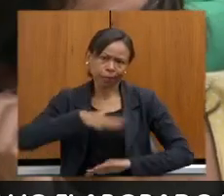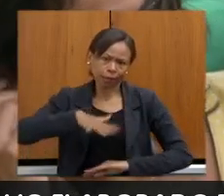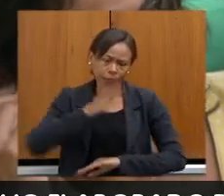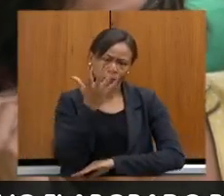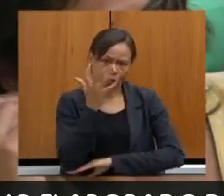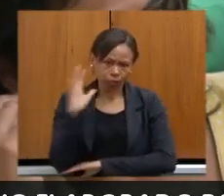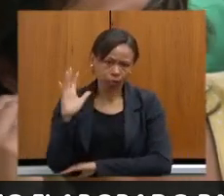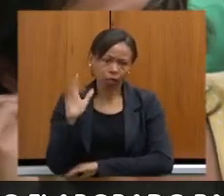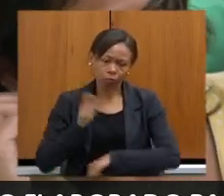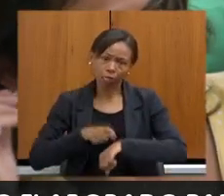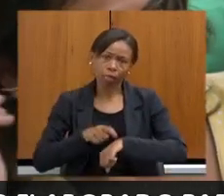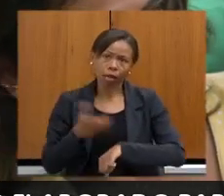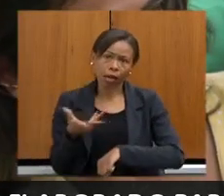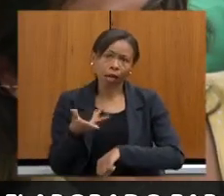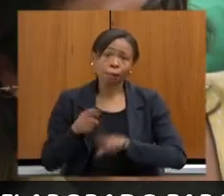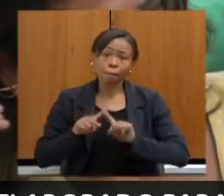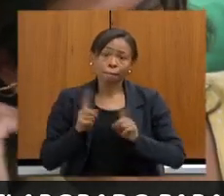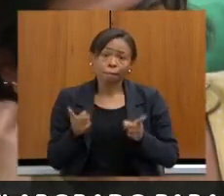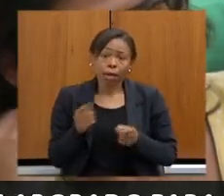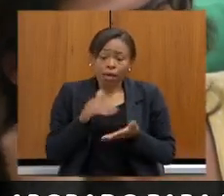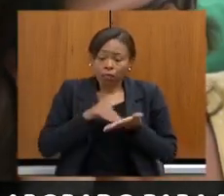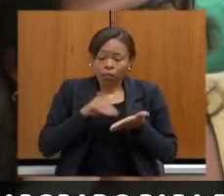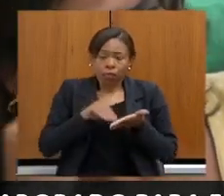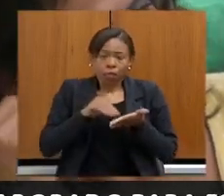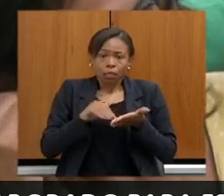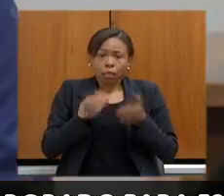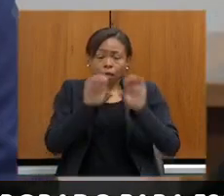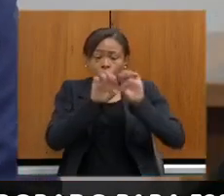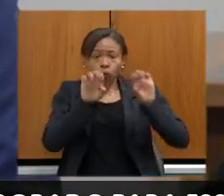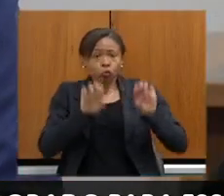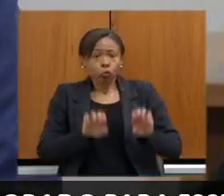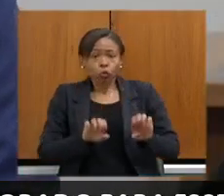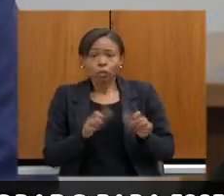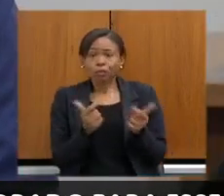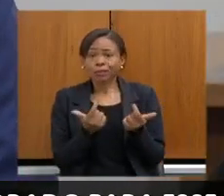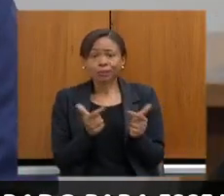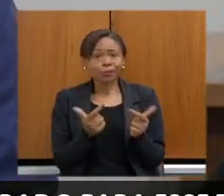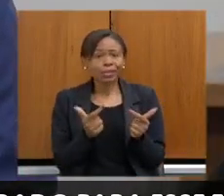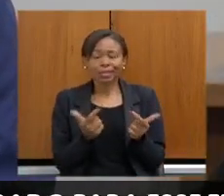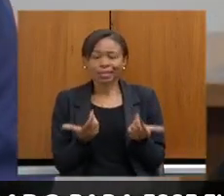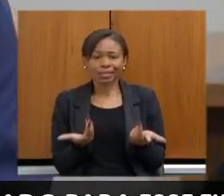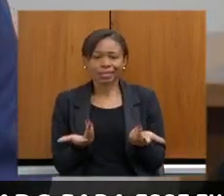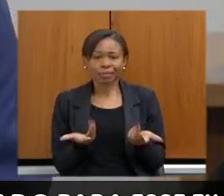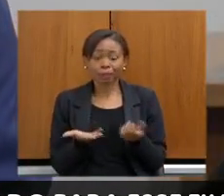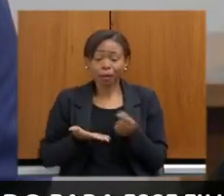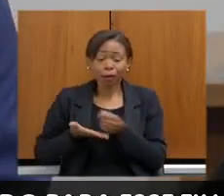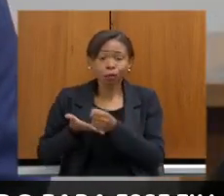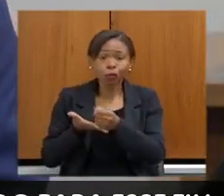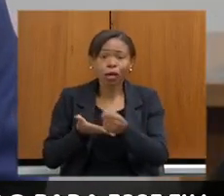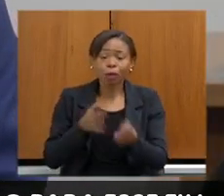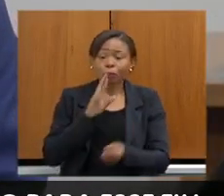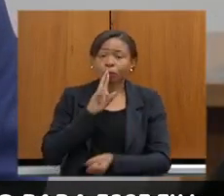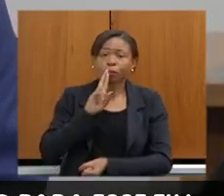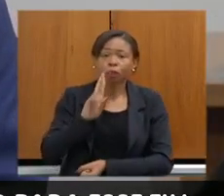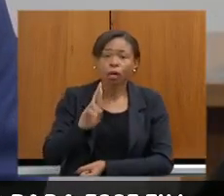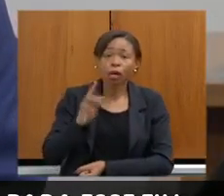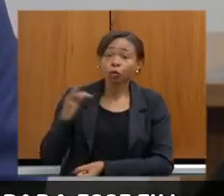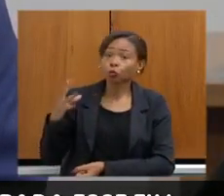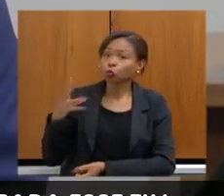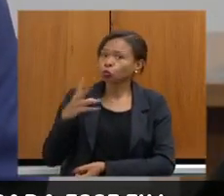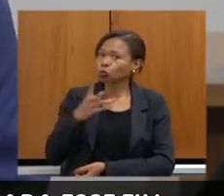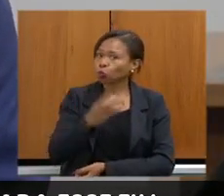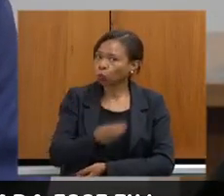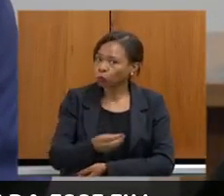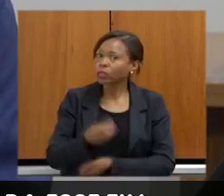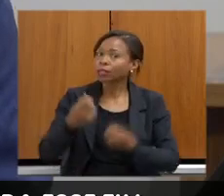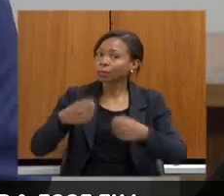a Secretaria não tem a estrutura necessária para dar a resposta a todos que merecem a